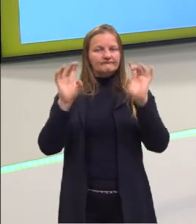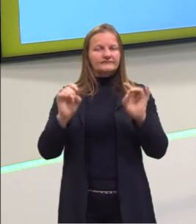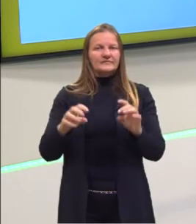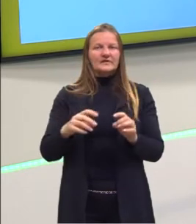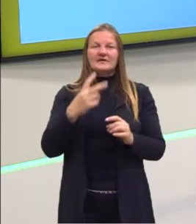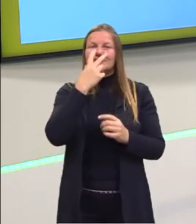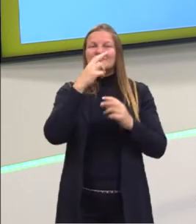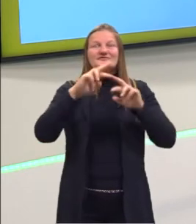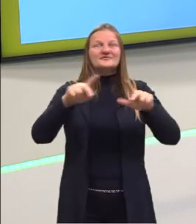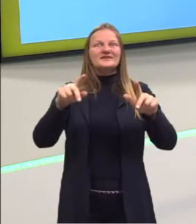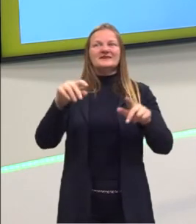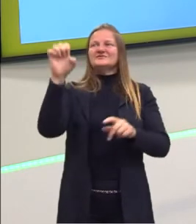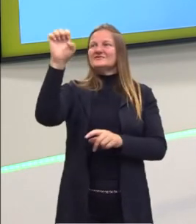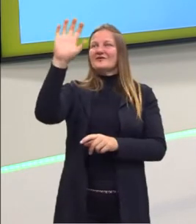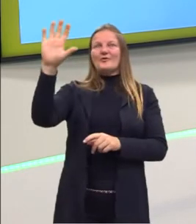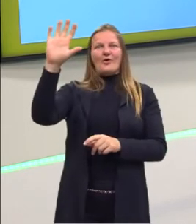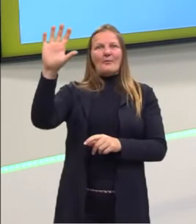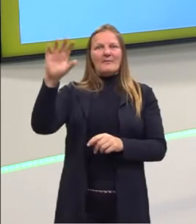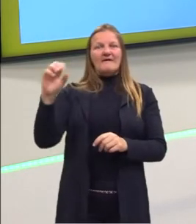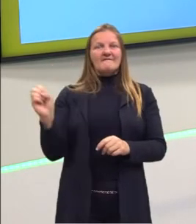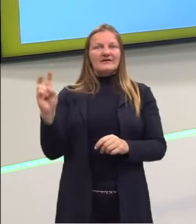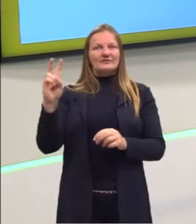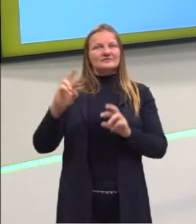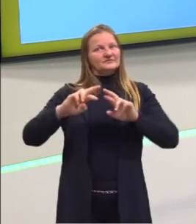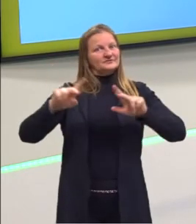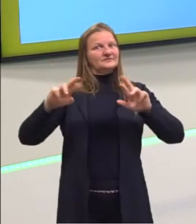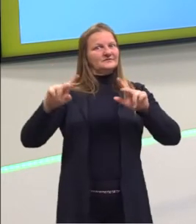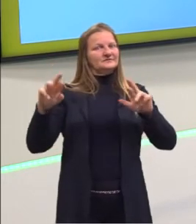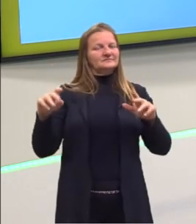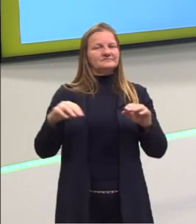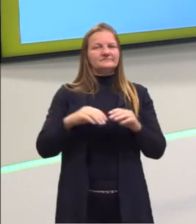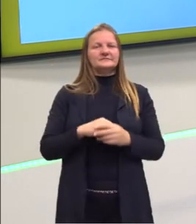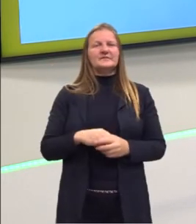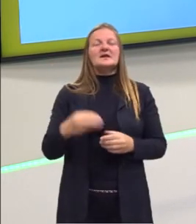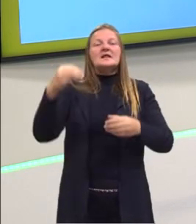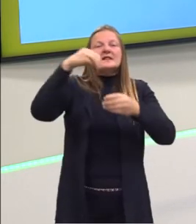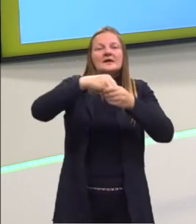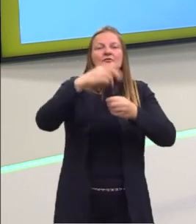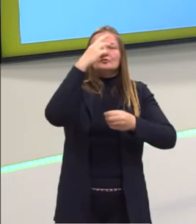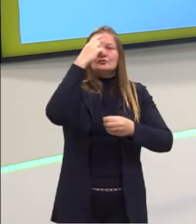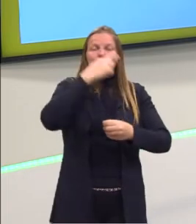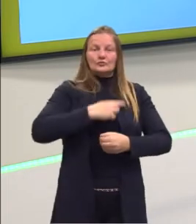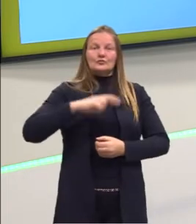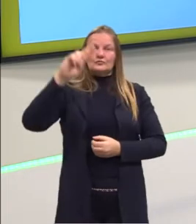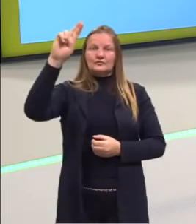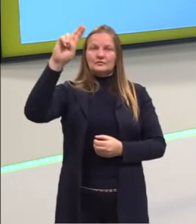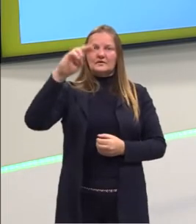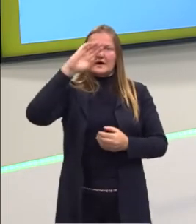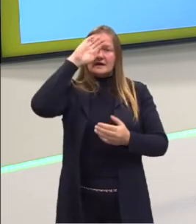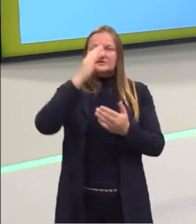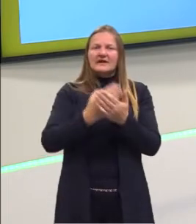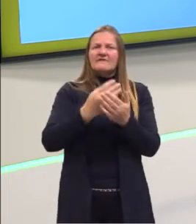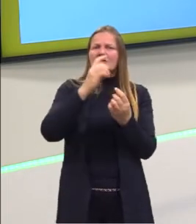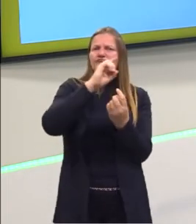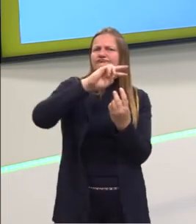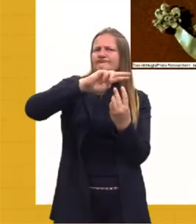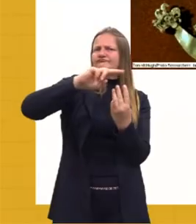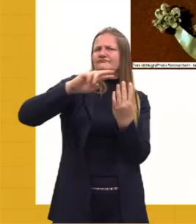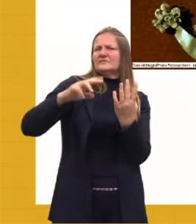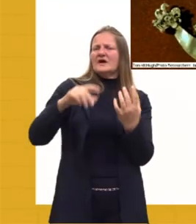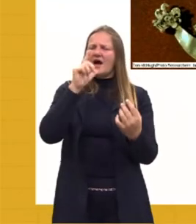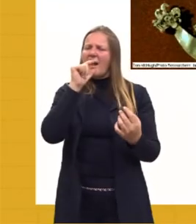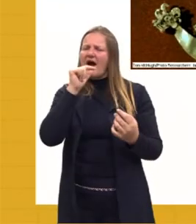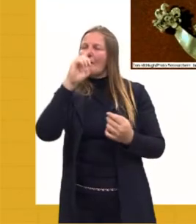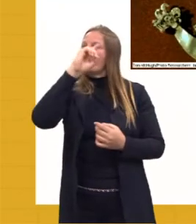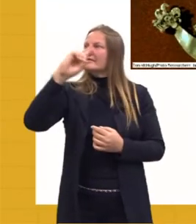europeus. Além disso, eles tinham também dentro da sua religiosidade a crença em deuses, deuses da água,